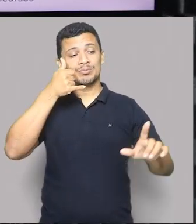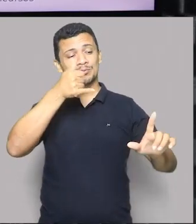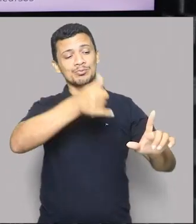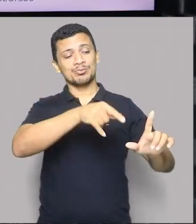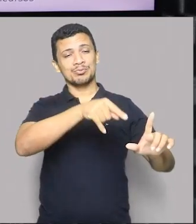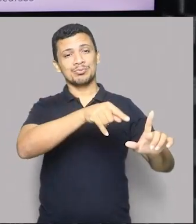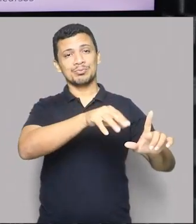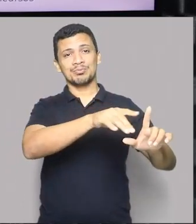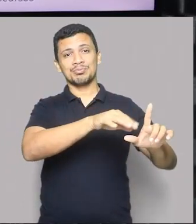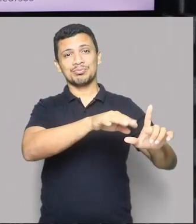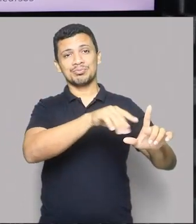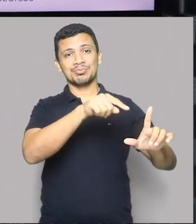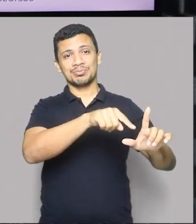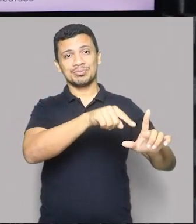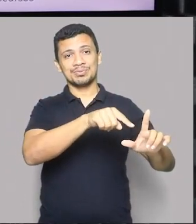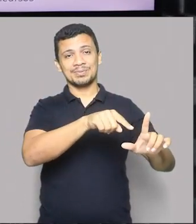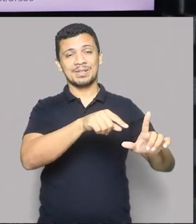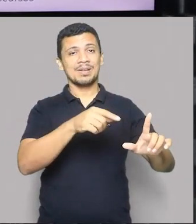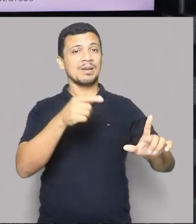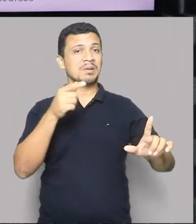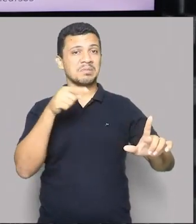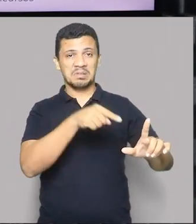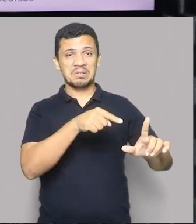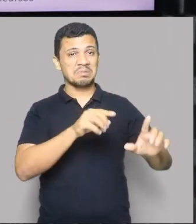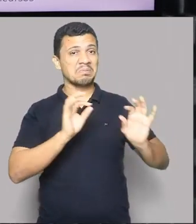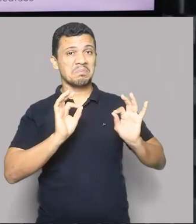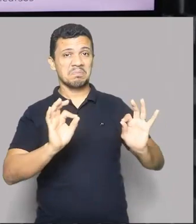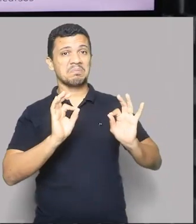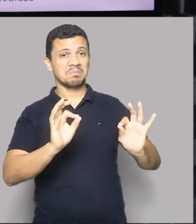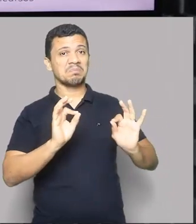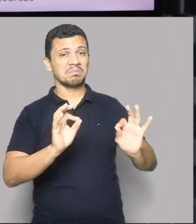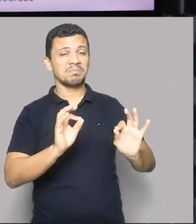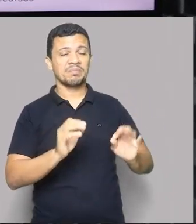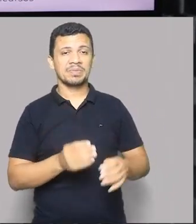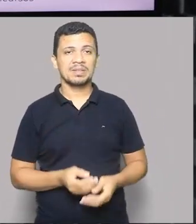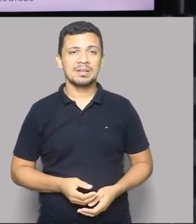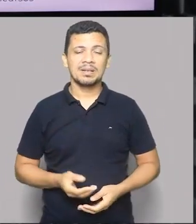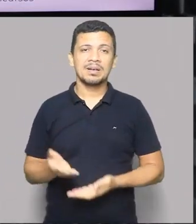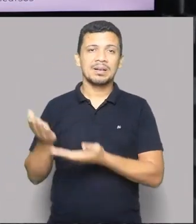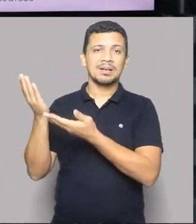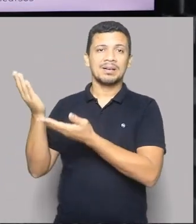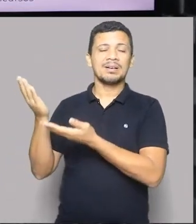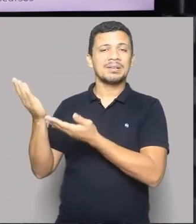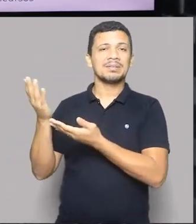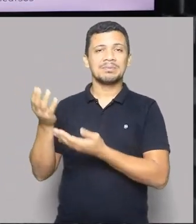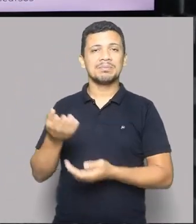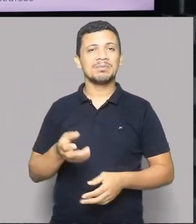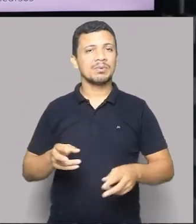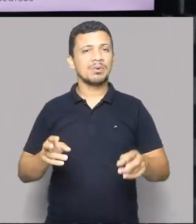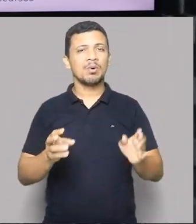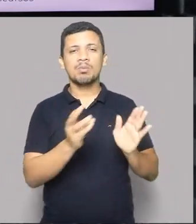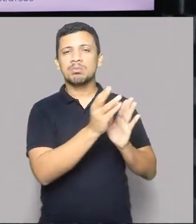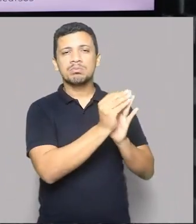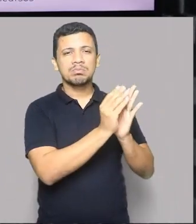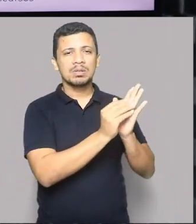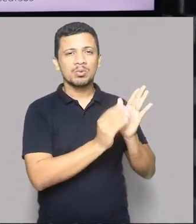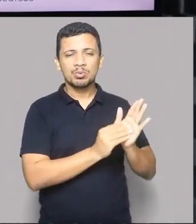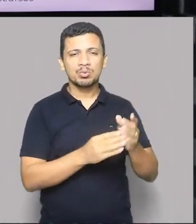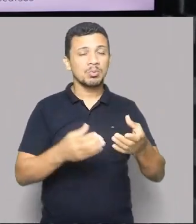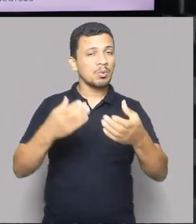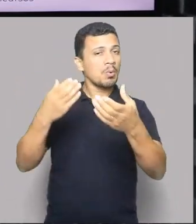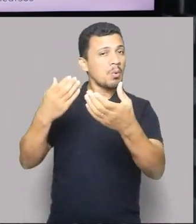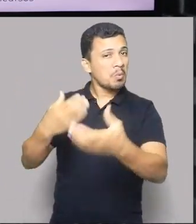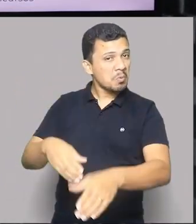clica aqui no QR Code e está sensacional. A matéria aqui, papai, vamos fechar o nosso concurso. Está